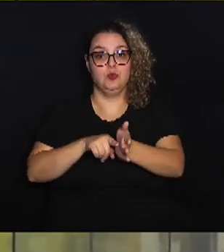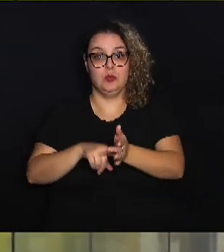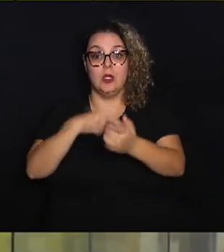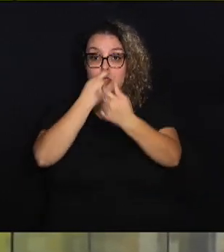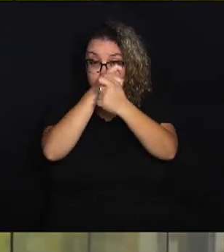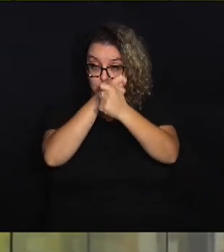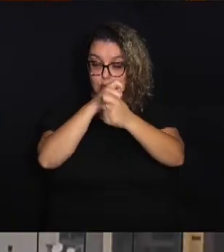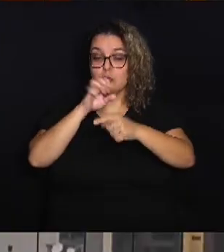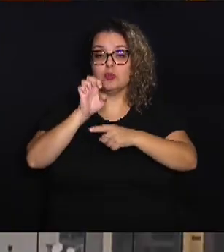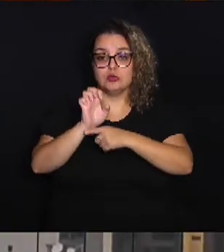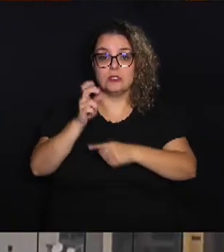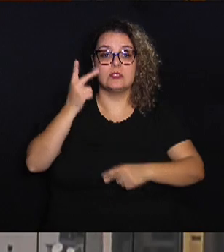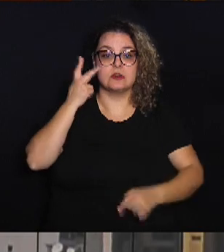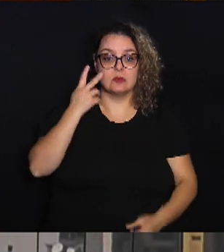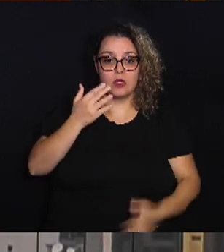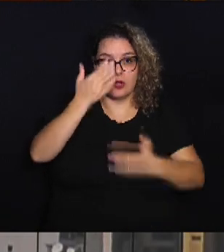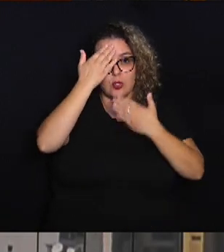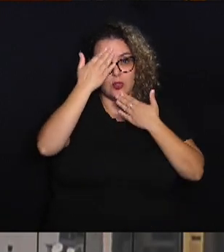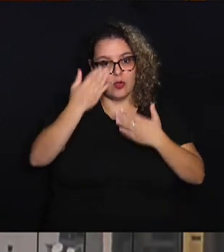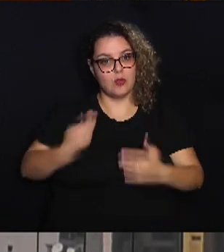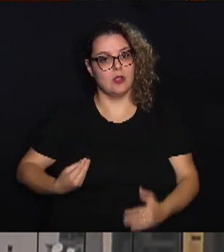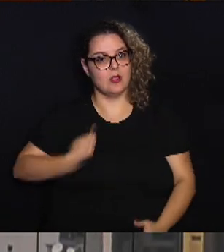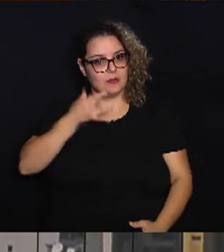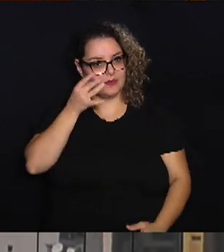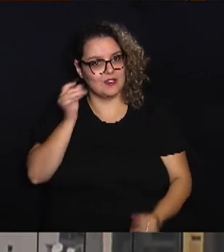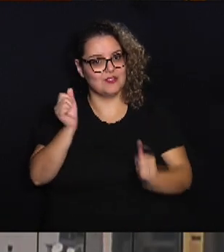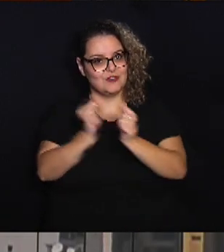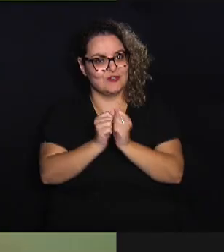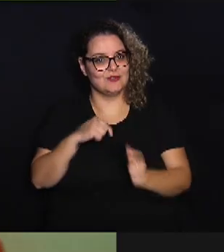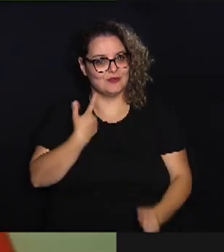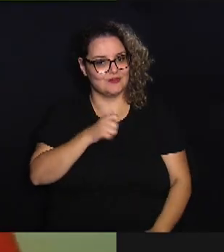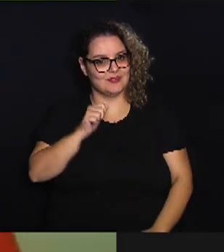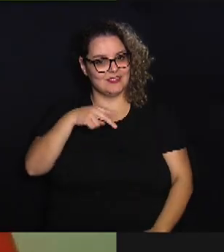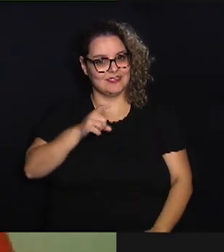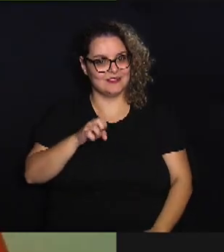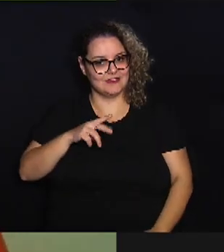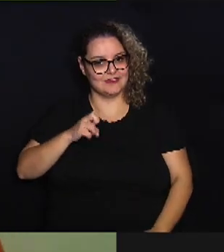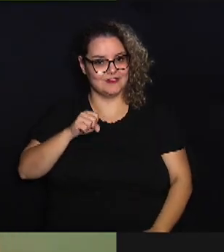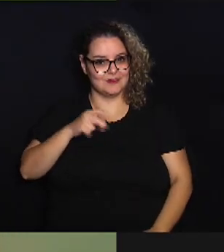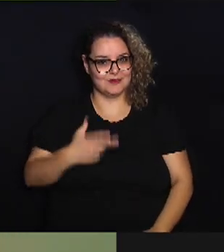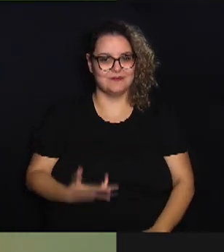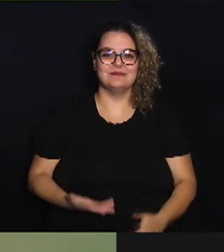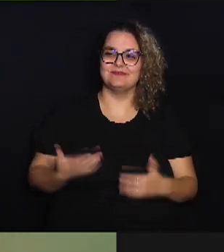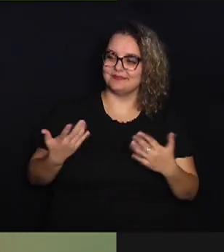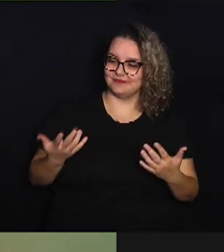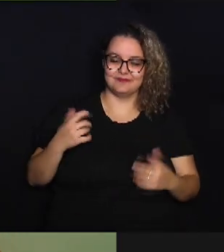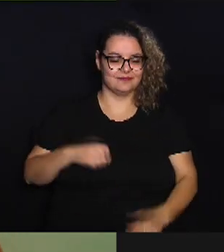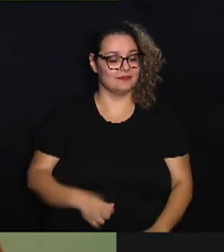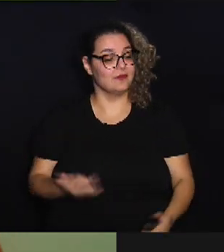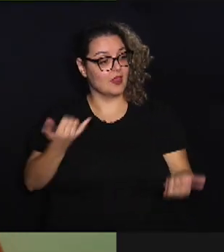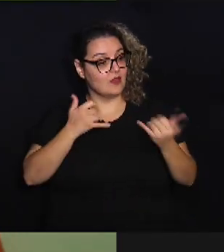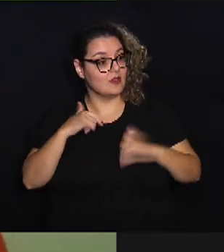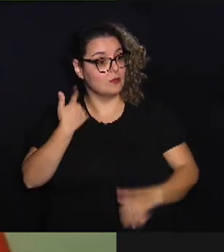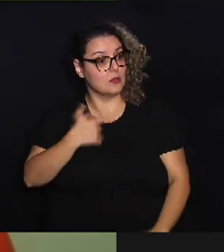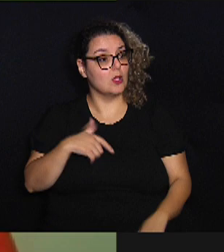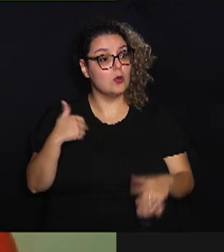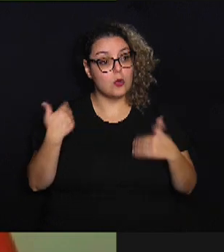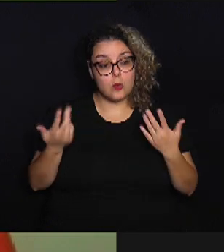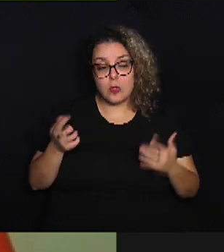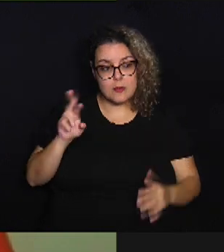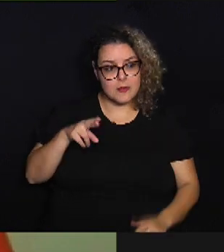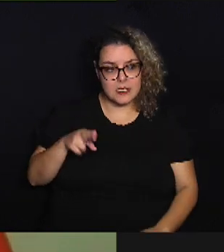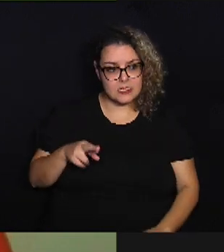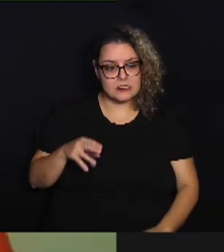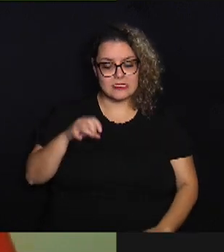São Paulo. Muito obrigada pela sua presença aqui com a gente, Anderson. Pois é, e Anderson, conta para a gente quais são as causas desse